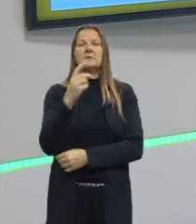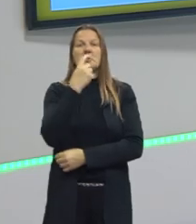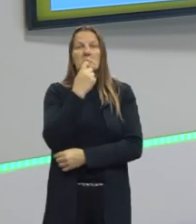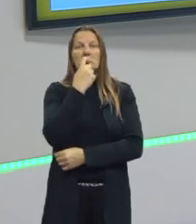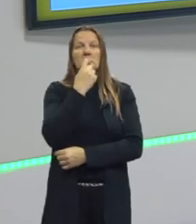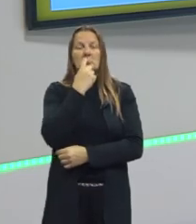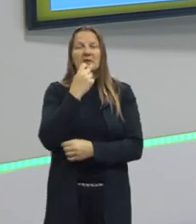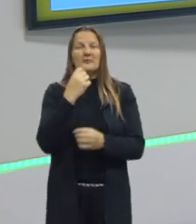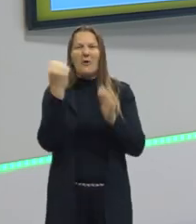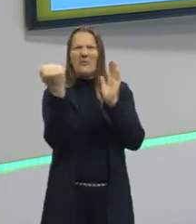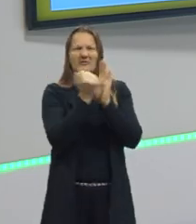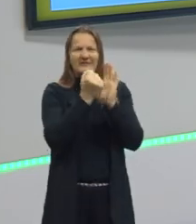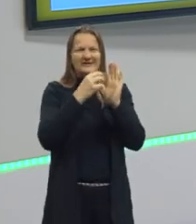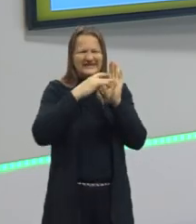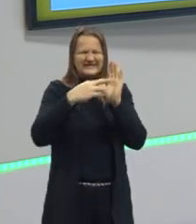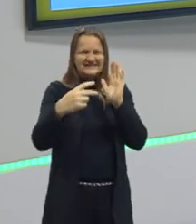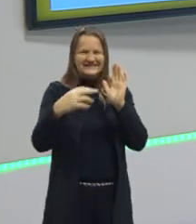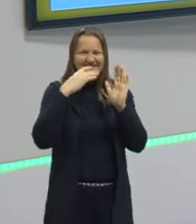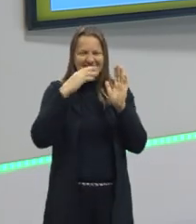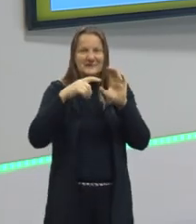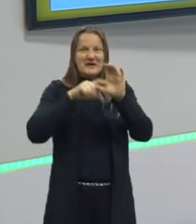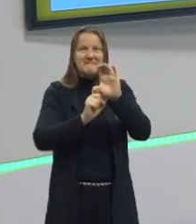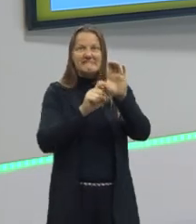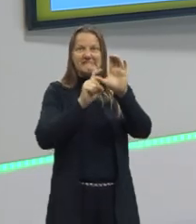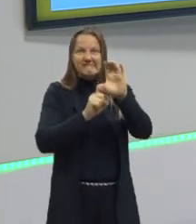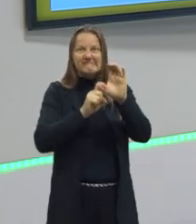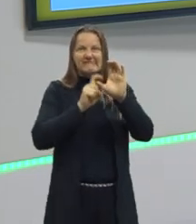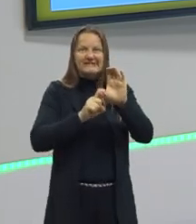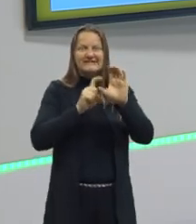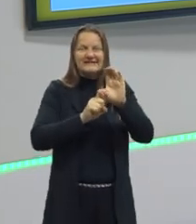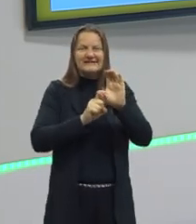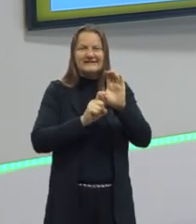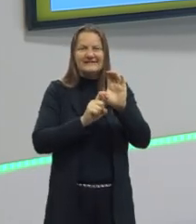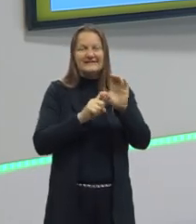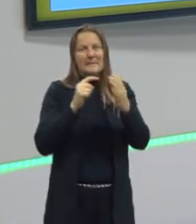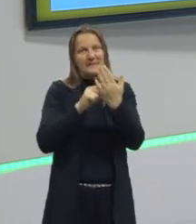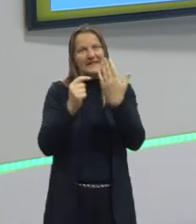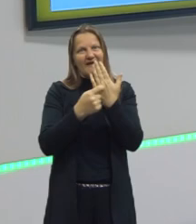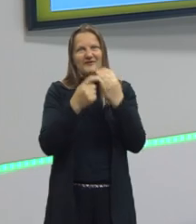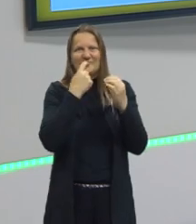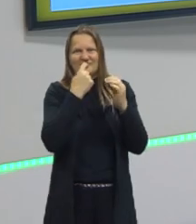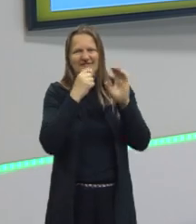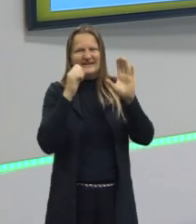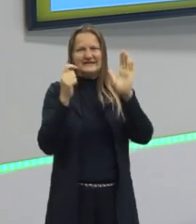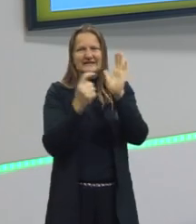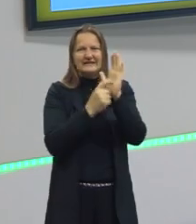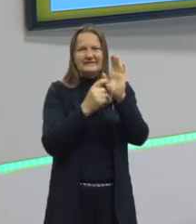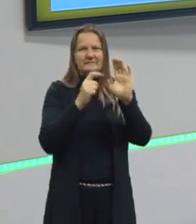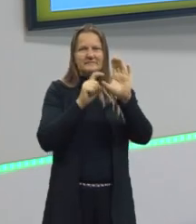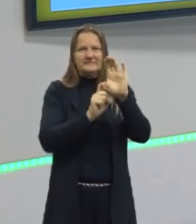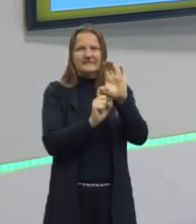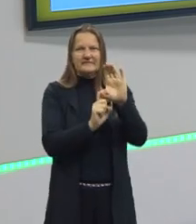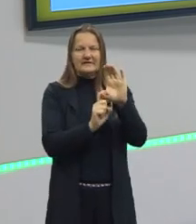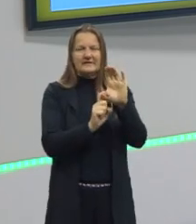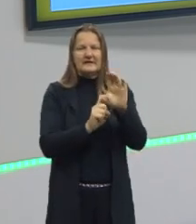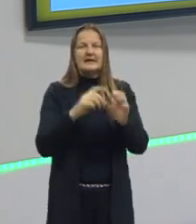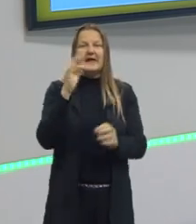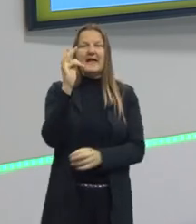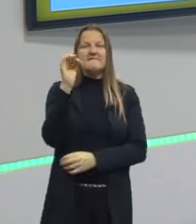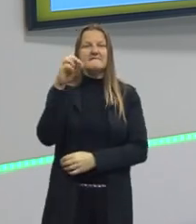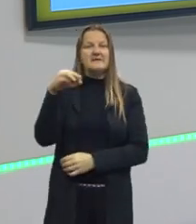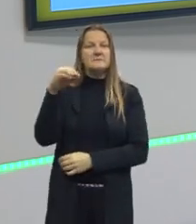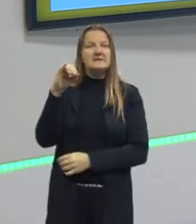vai tentar trazer alguns mecanismos, né, isso quer dizer, inclusive, pedir dinheiro emprestado, a UFMI, aquela coisa toda.